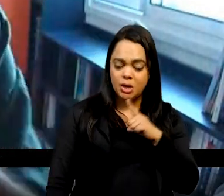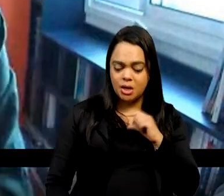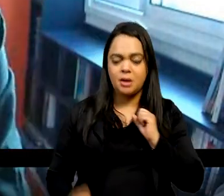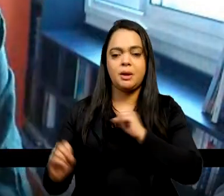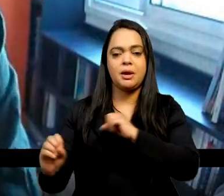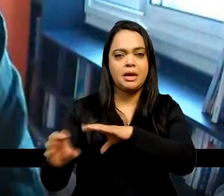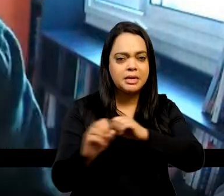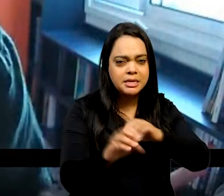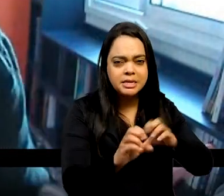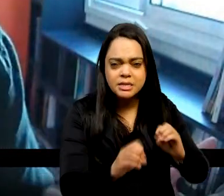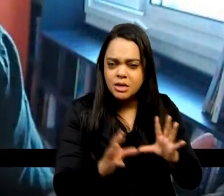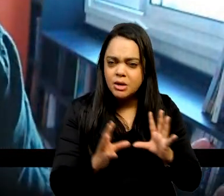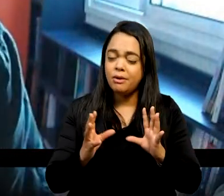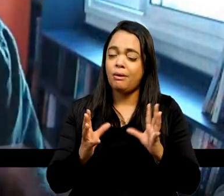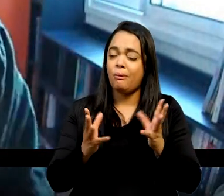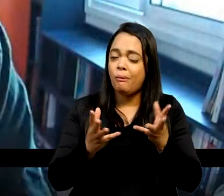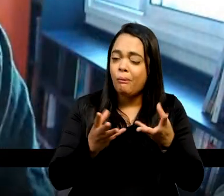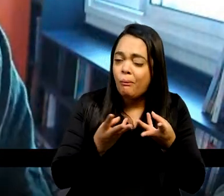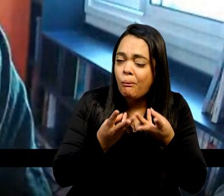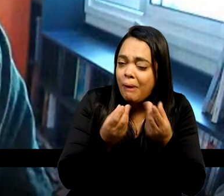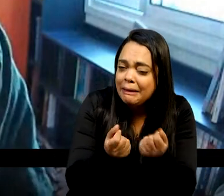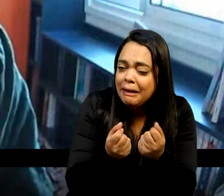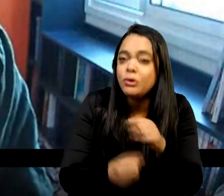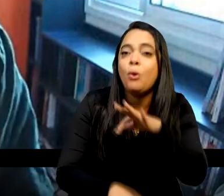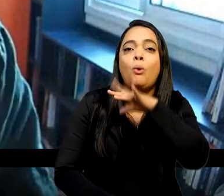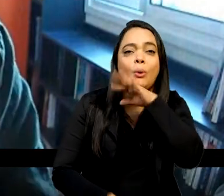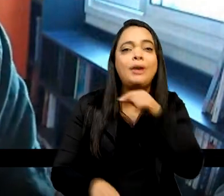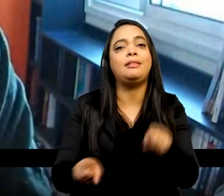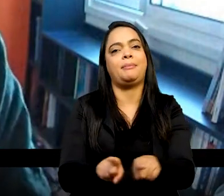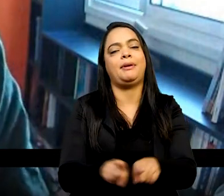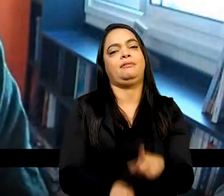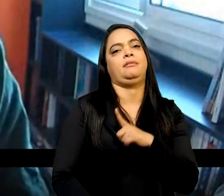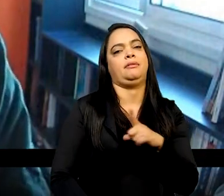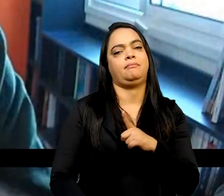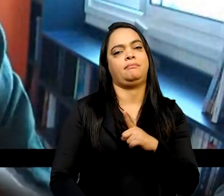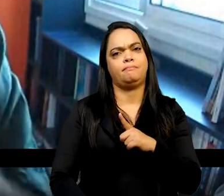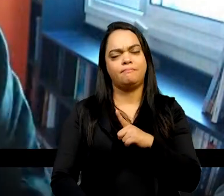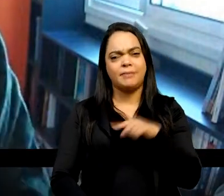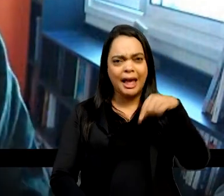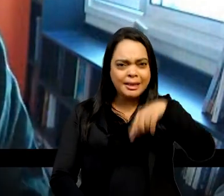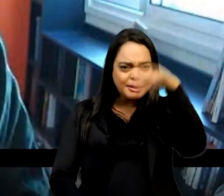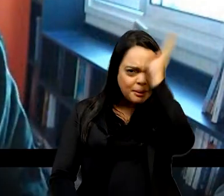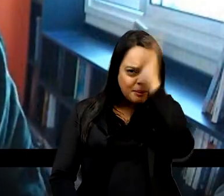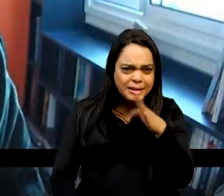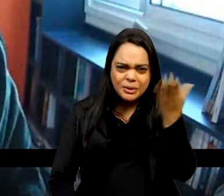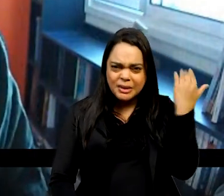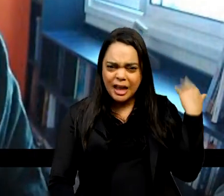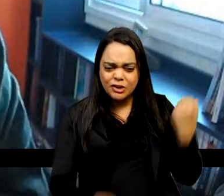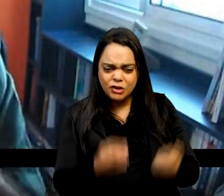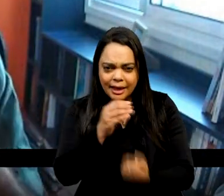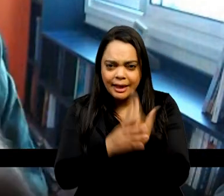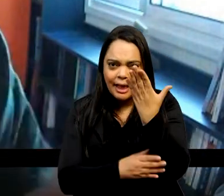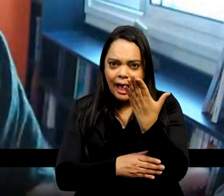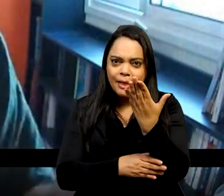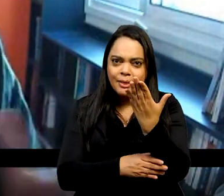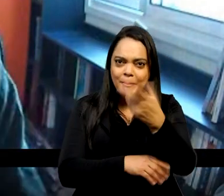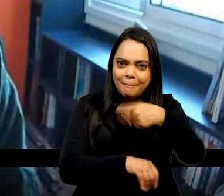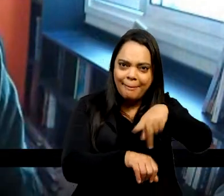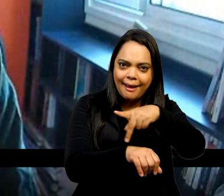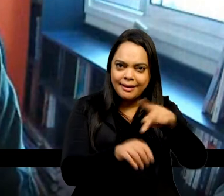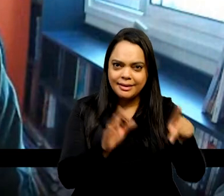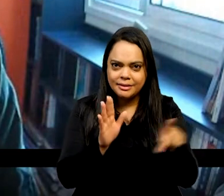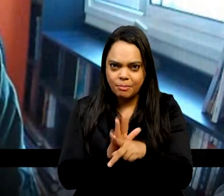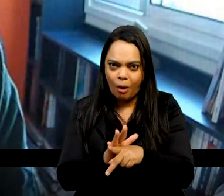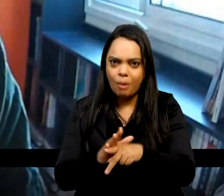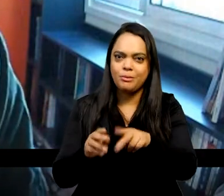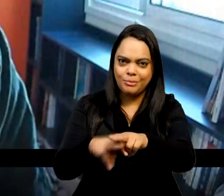que são de qualidade terrível. O nosso país sempre foi, desde que ele foi criado como um Estado-nação, justamente por obra